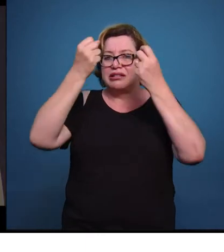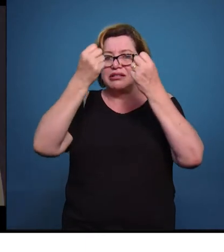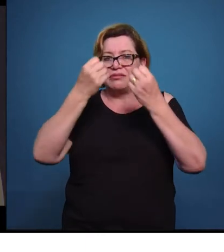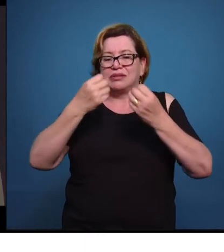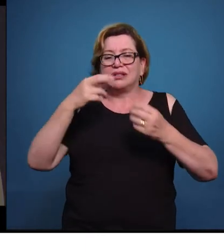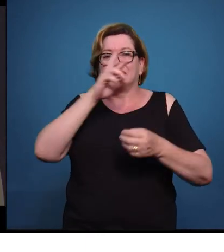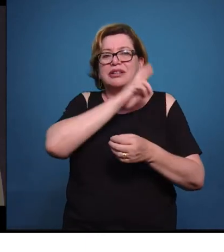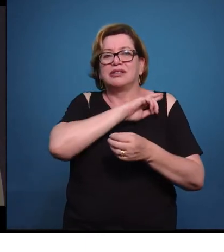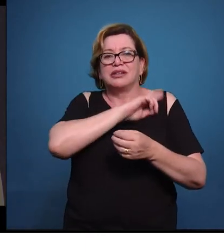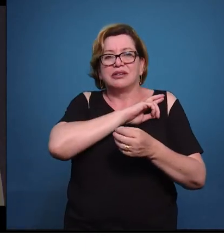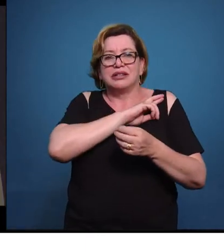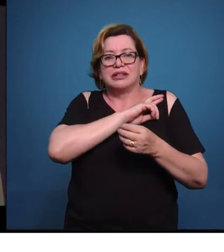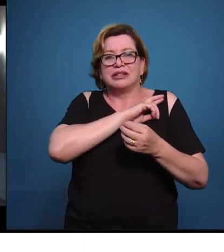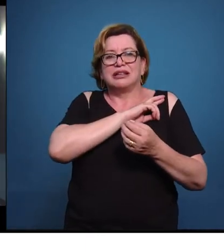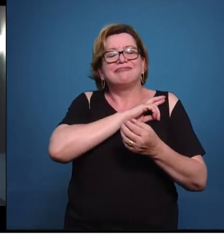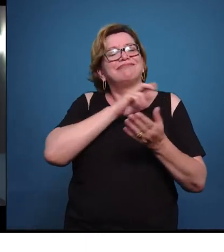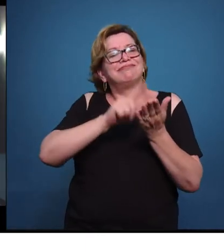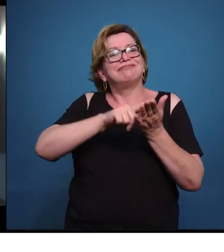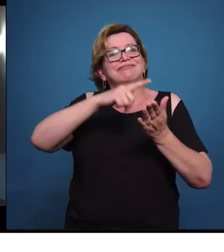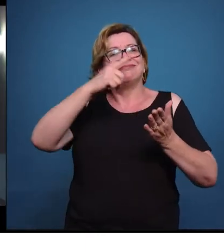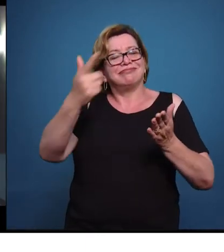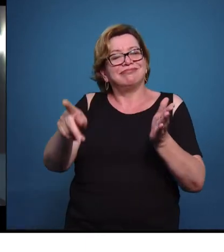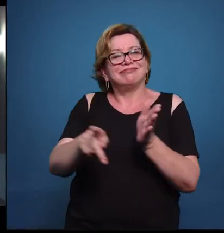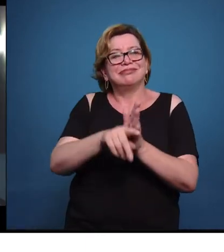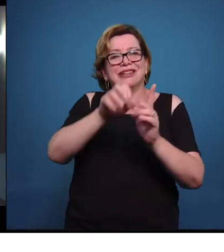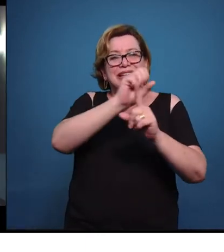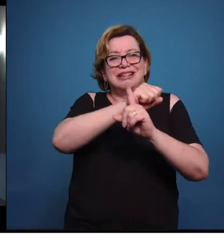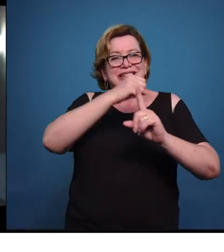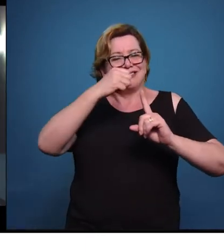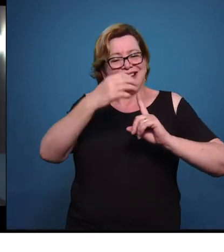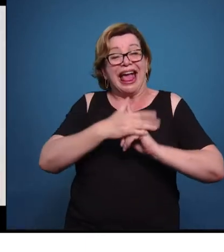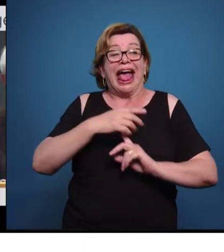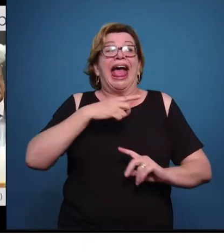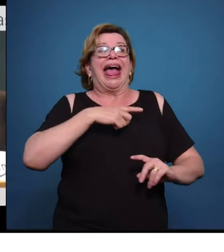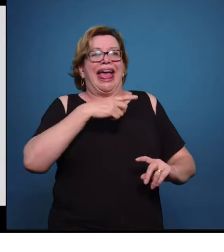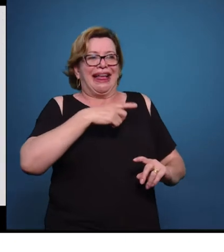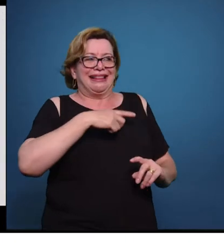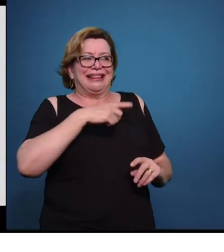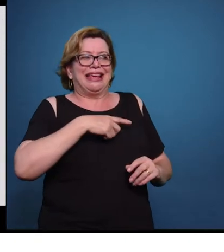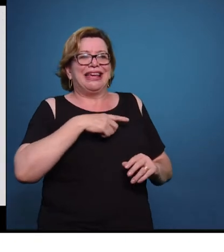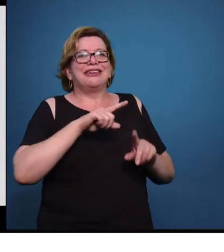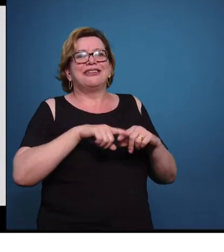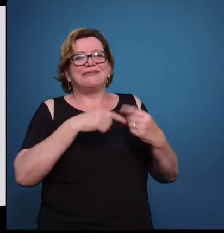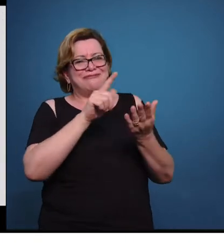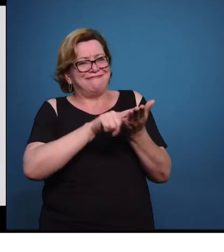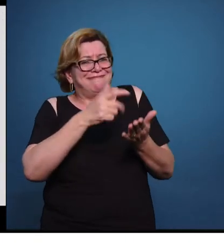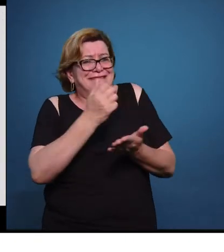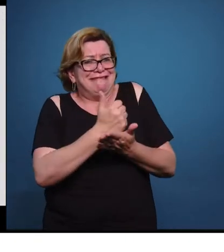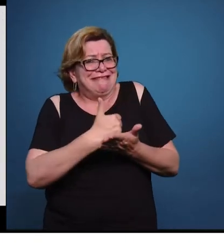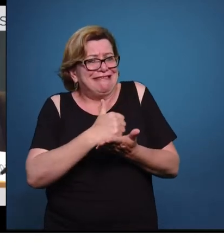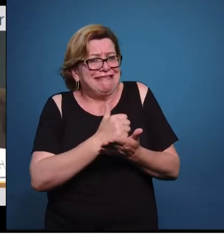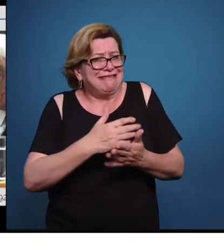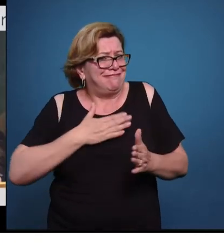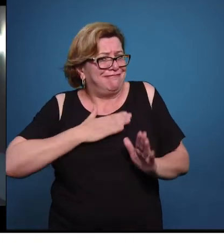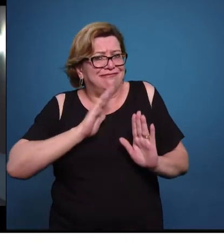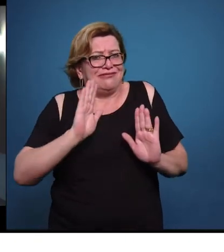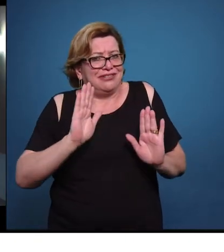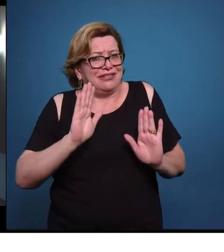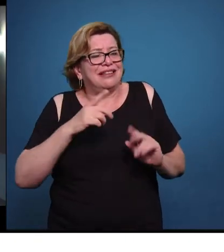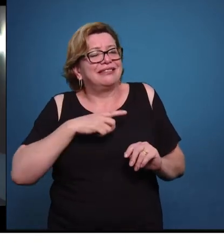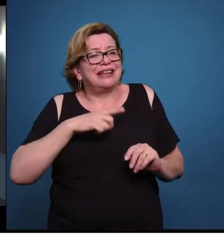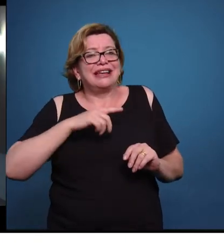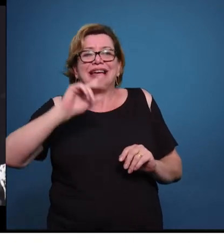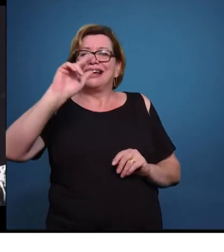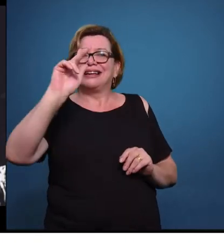os jornalistas não gostam muito. Mas eu vou fazer aqui o papel do advogado do diabo, o Habermas. O Habermas, há uns oito anos